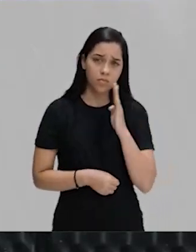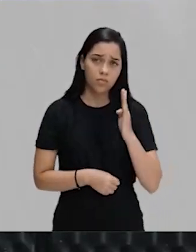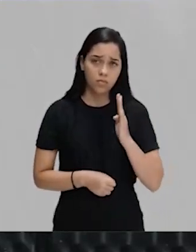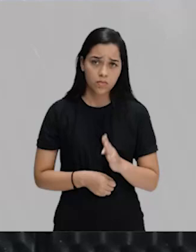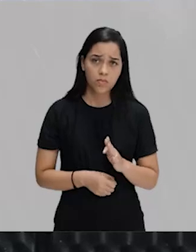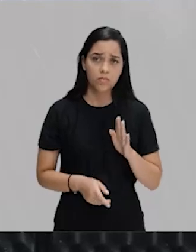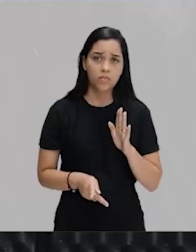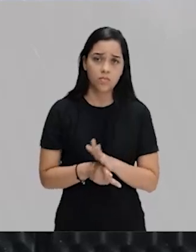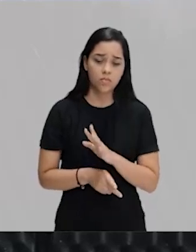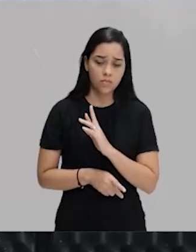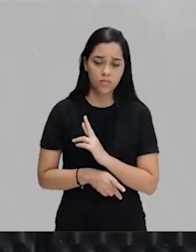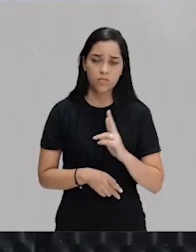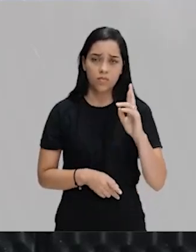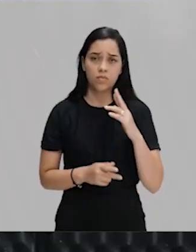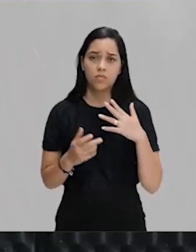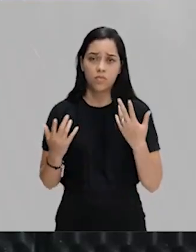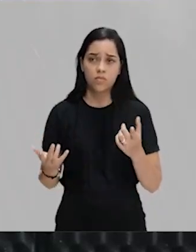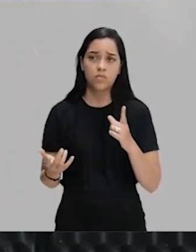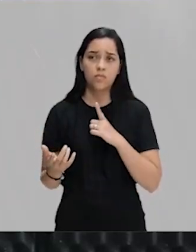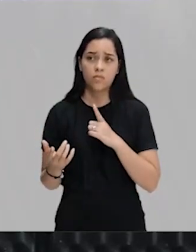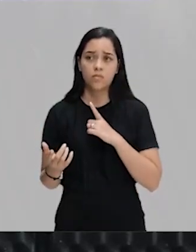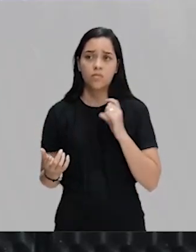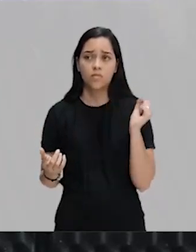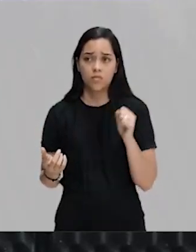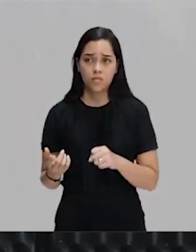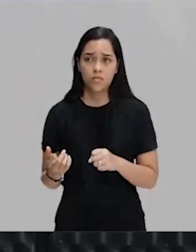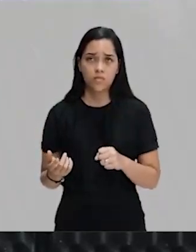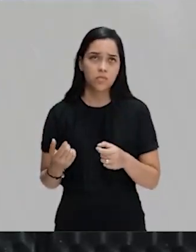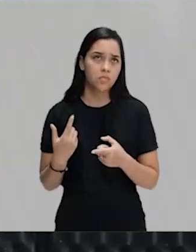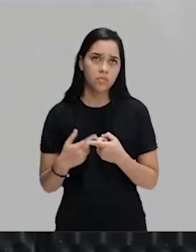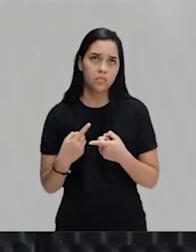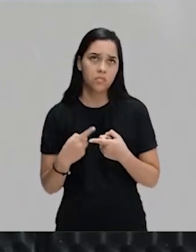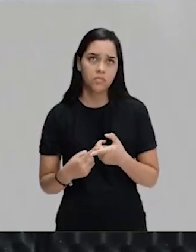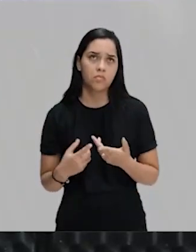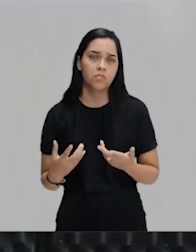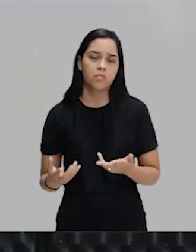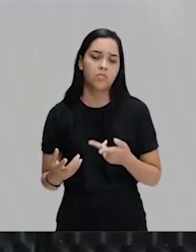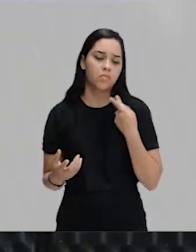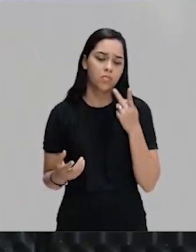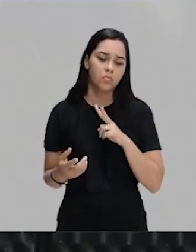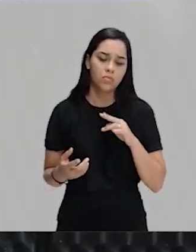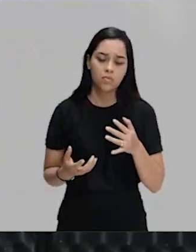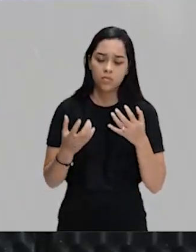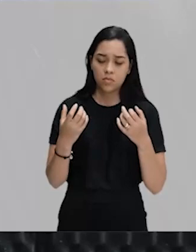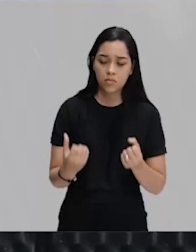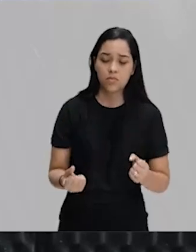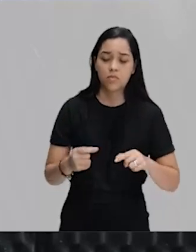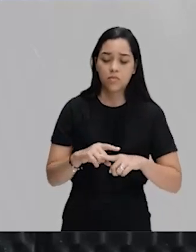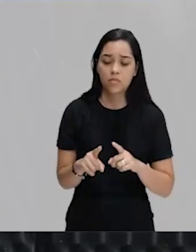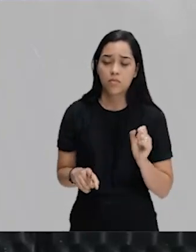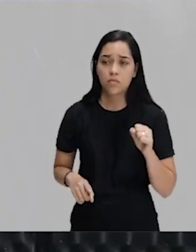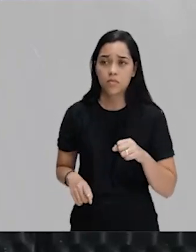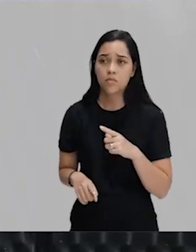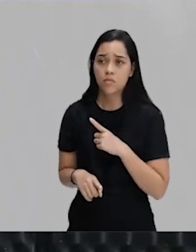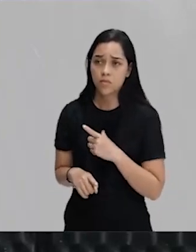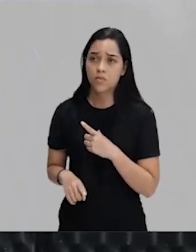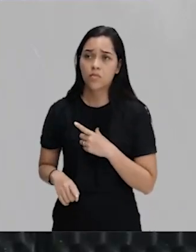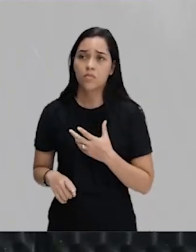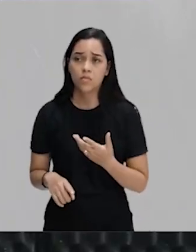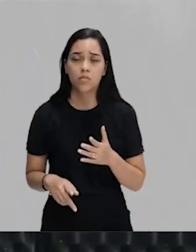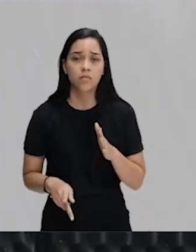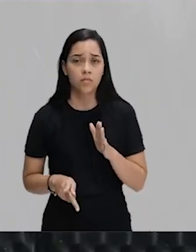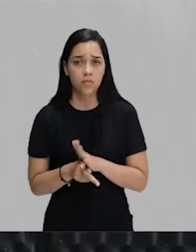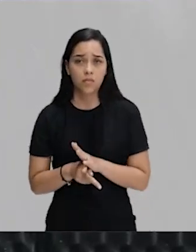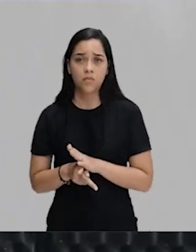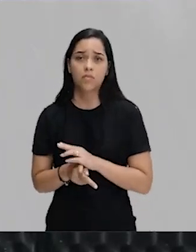Então, a questão religiosa, até certa medida, não porque eles vão apoiar a República, mas até certa medida, ela é uma